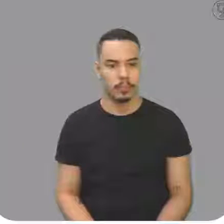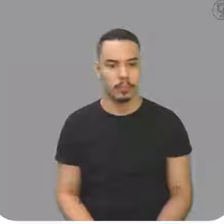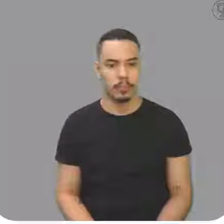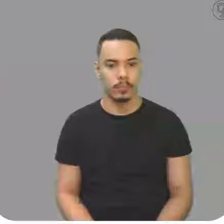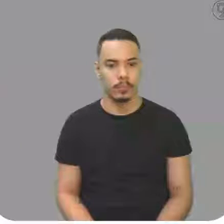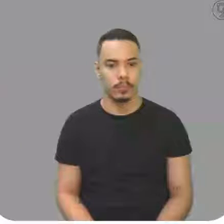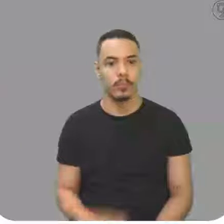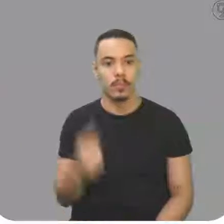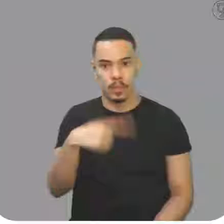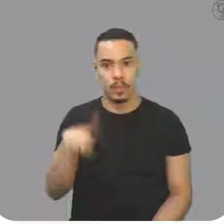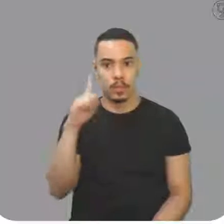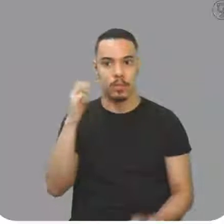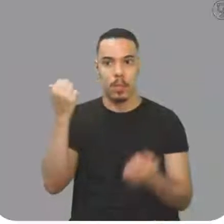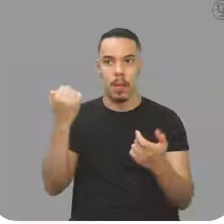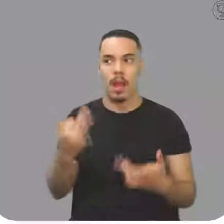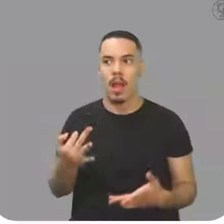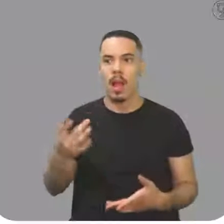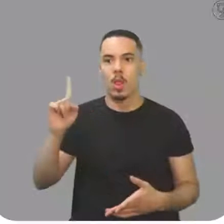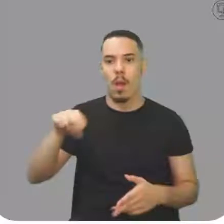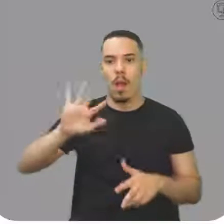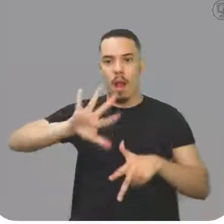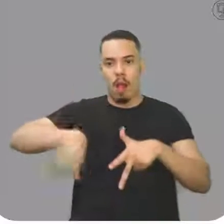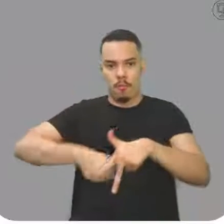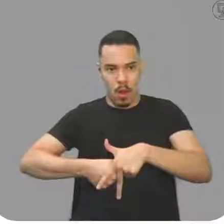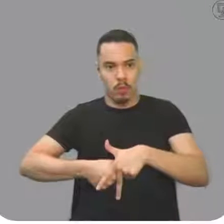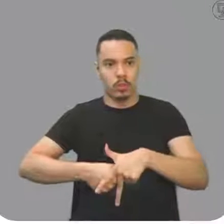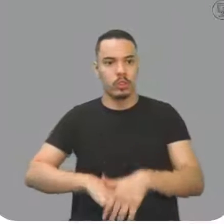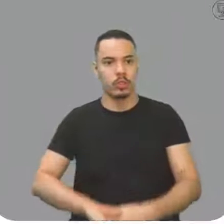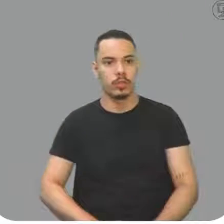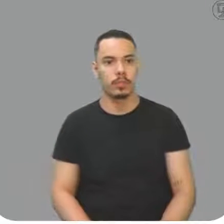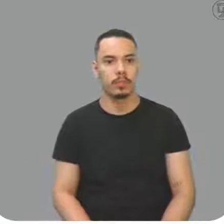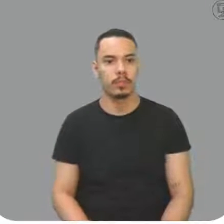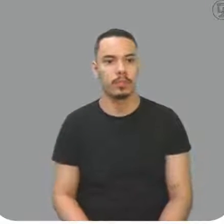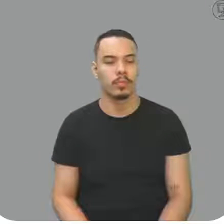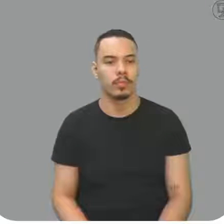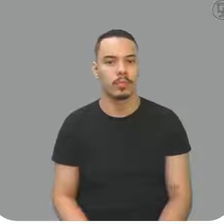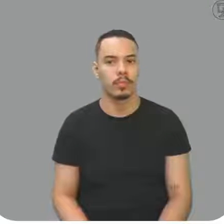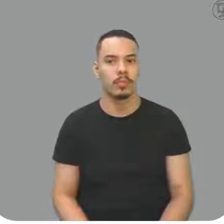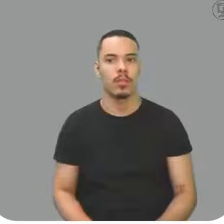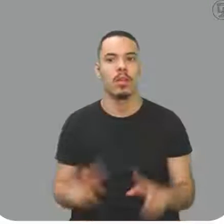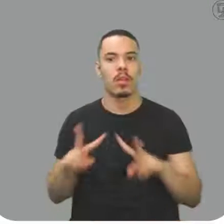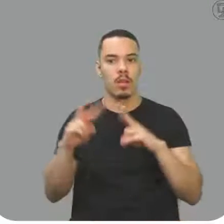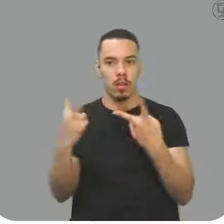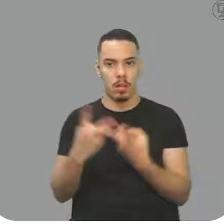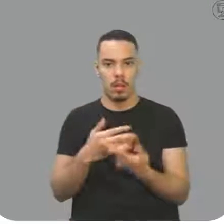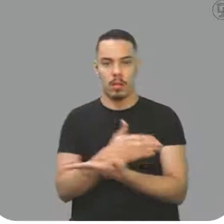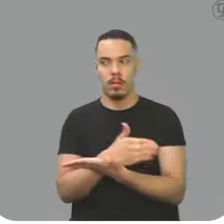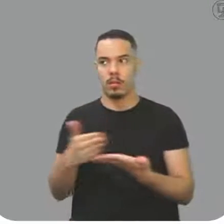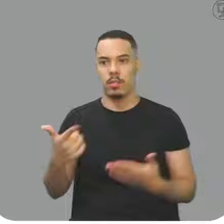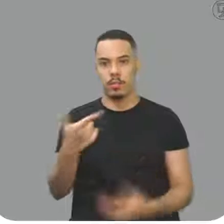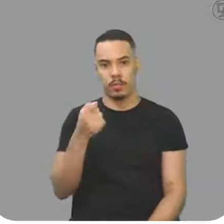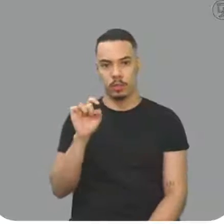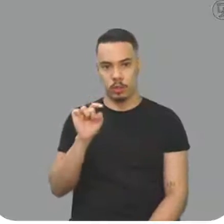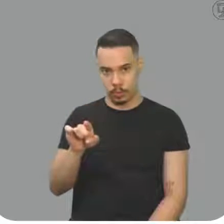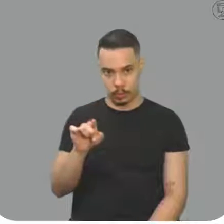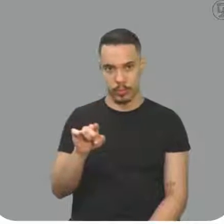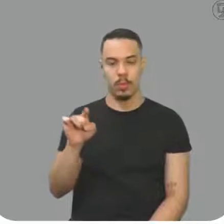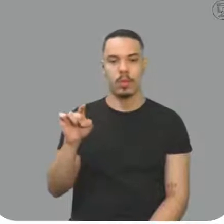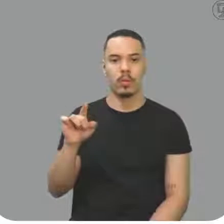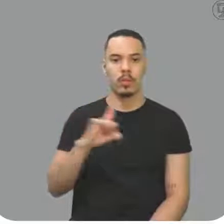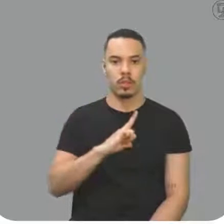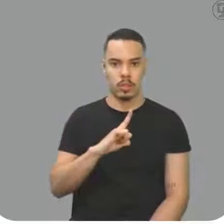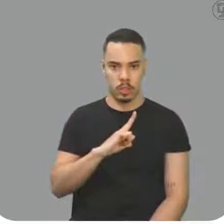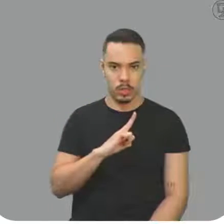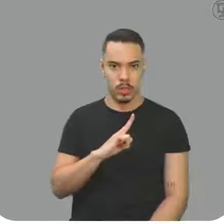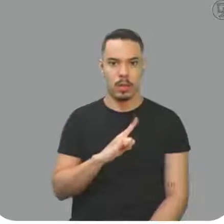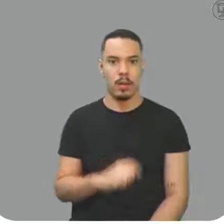falando da fraude, tá? Então, vamos lá. O volume inicial é 20 mil litros, né? Que ele tinha lá no tanque.